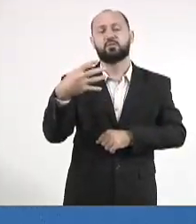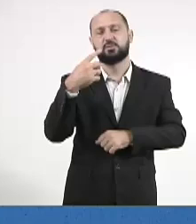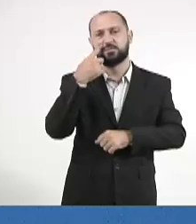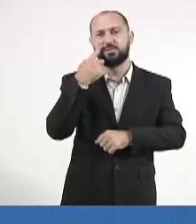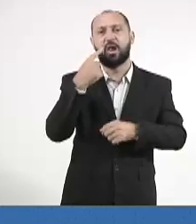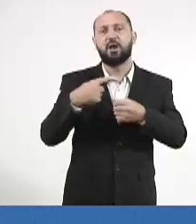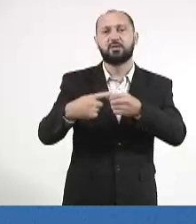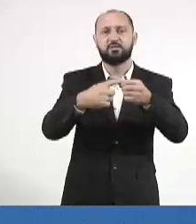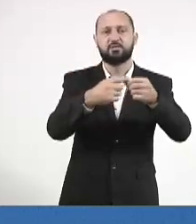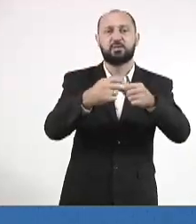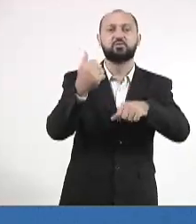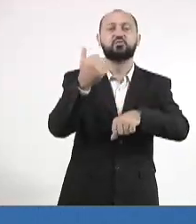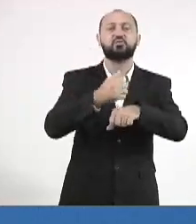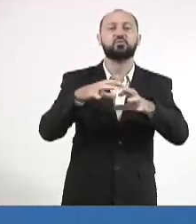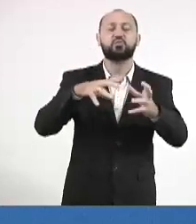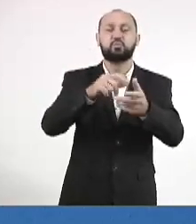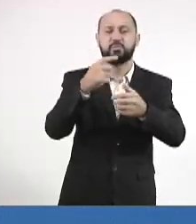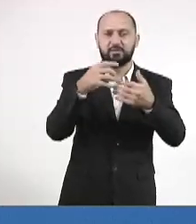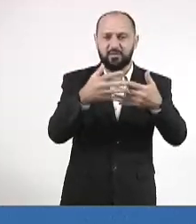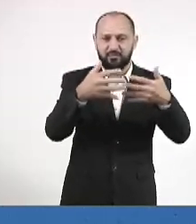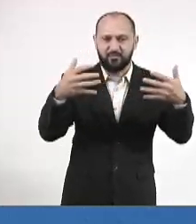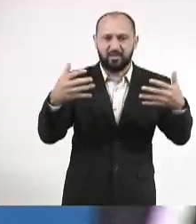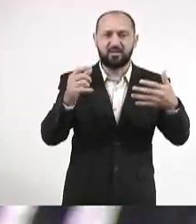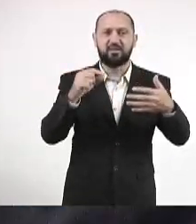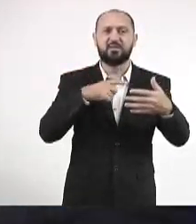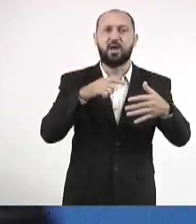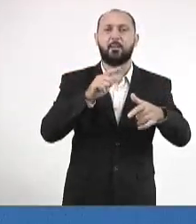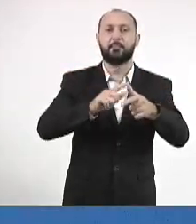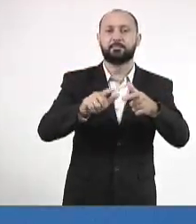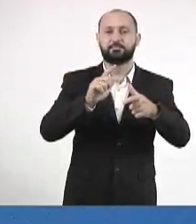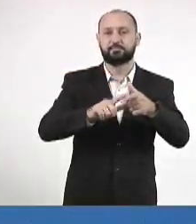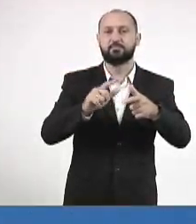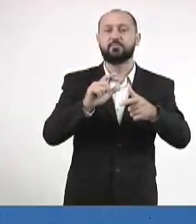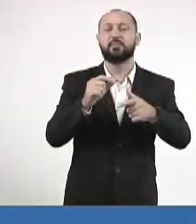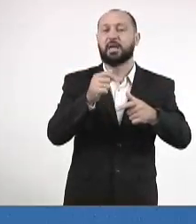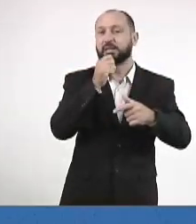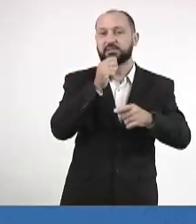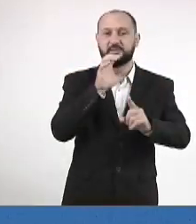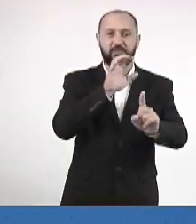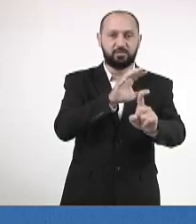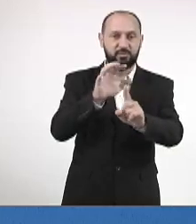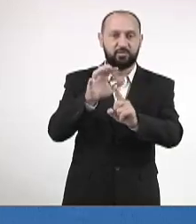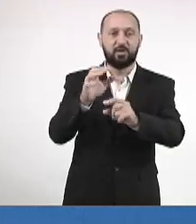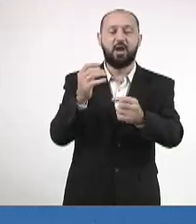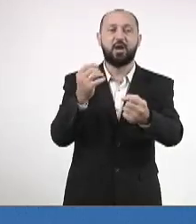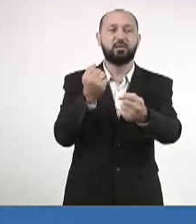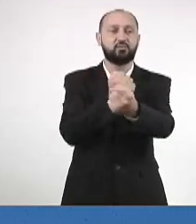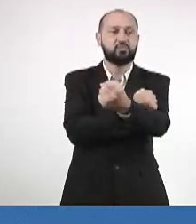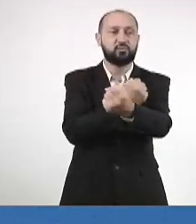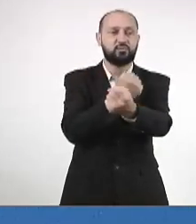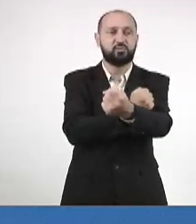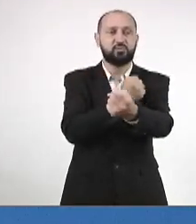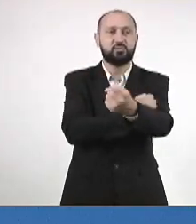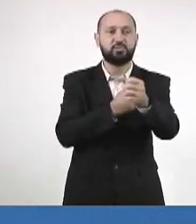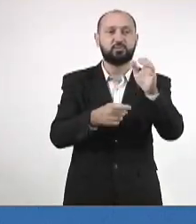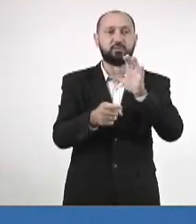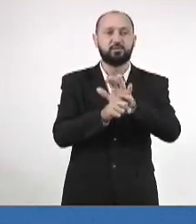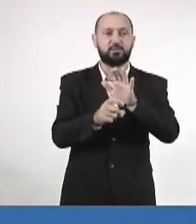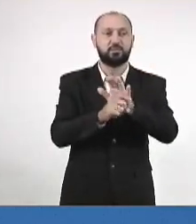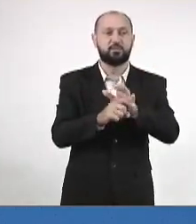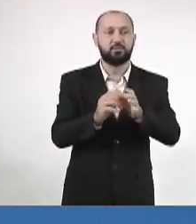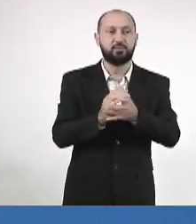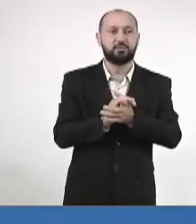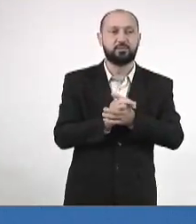cidades de primeiro mundo. Então, essa fiação, além de trazer problema, alimenta o vício de quem é dependente e ainda corre o